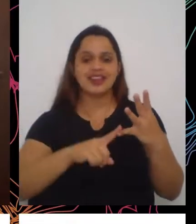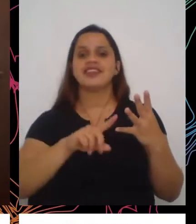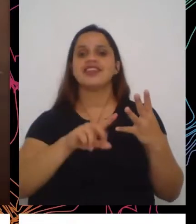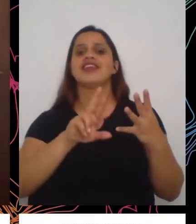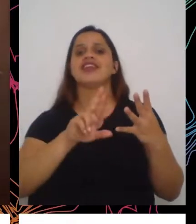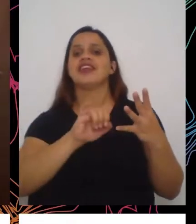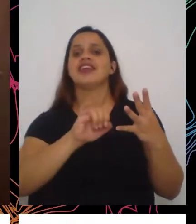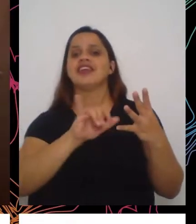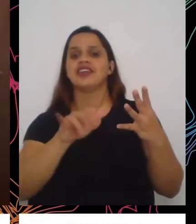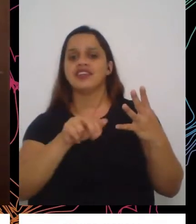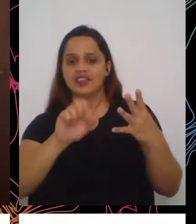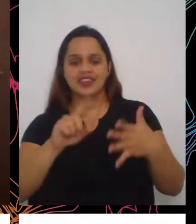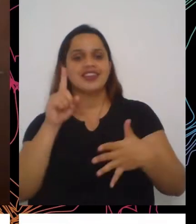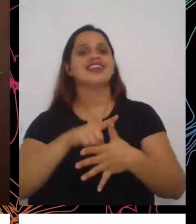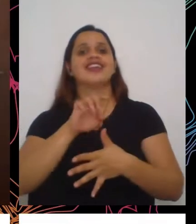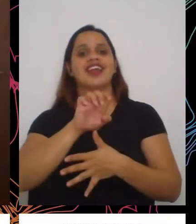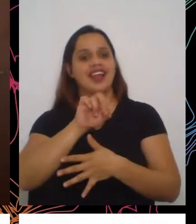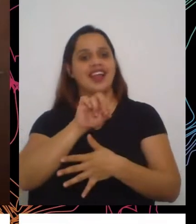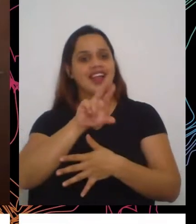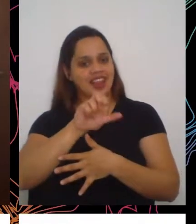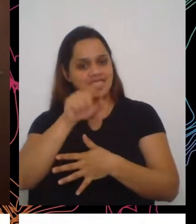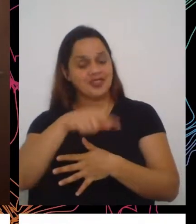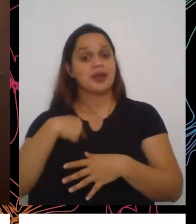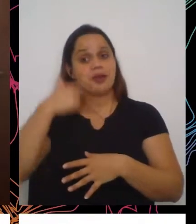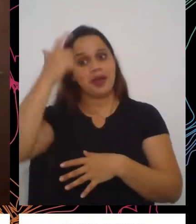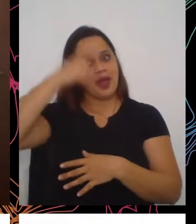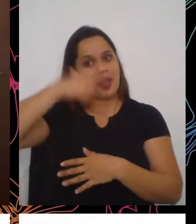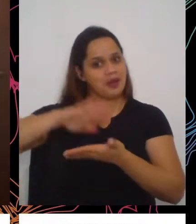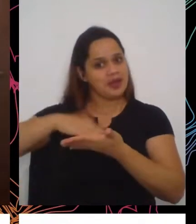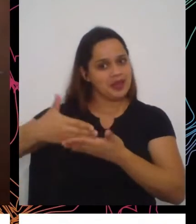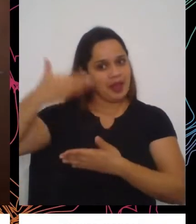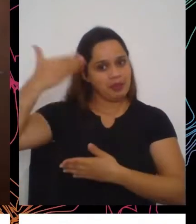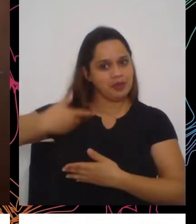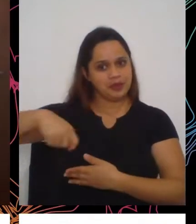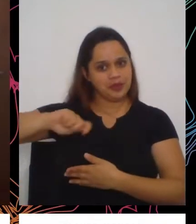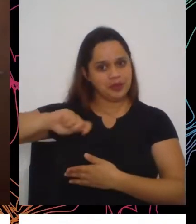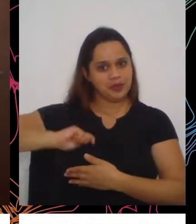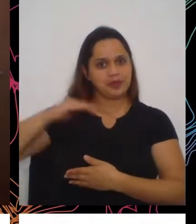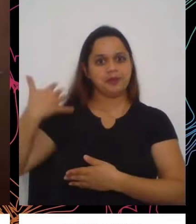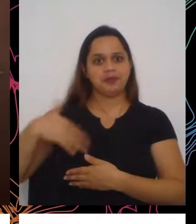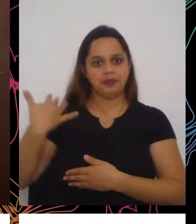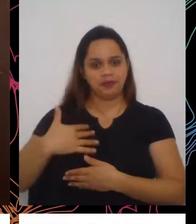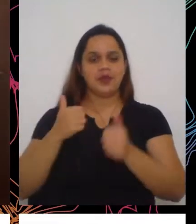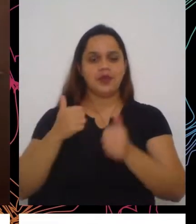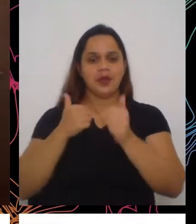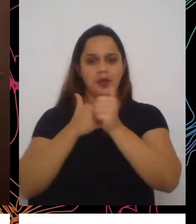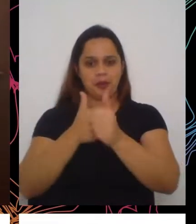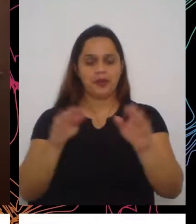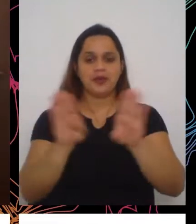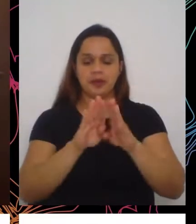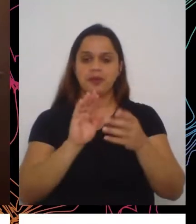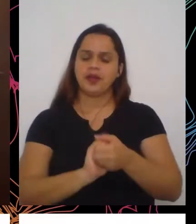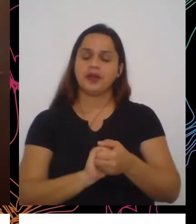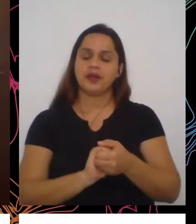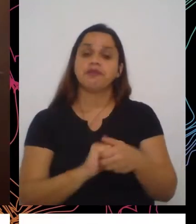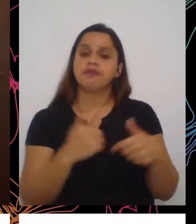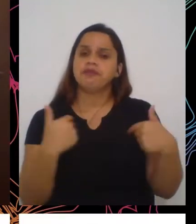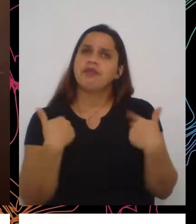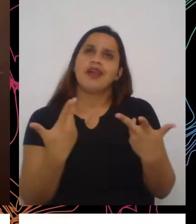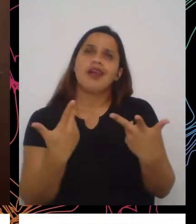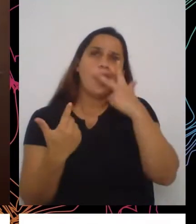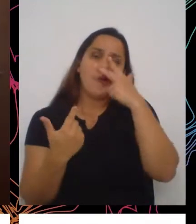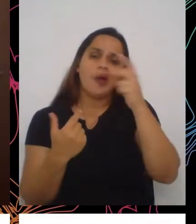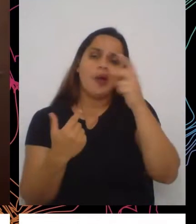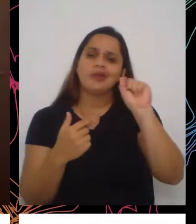e a Gislaine que está aqui nos acompanhando. Eu acho que... Eu gostaria de abordar